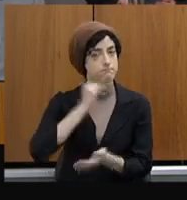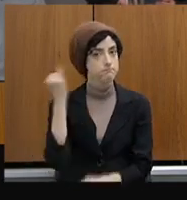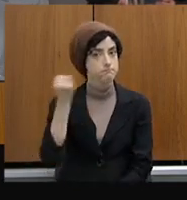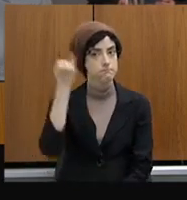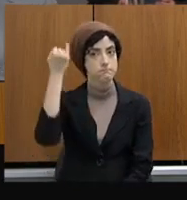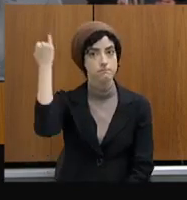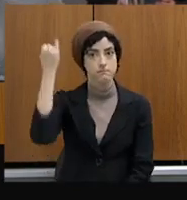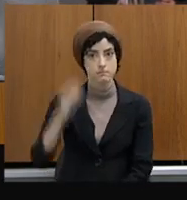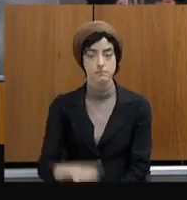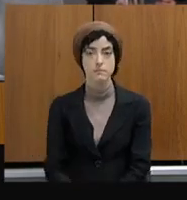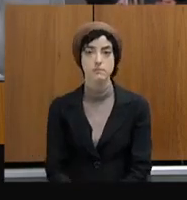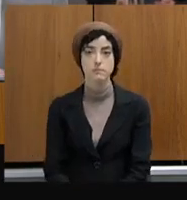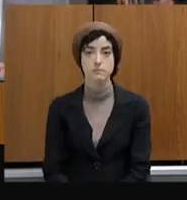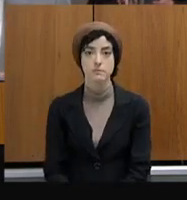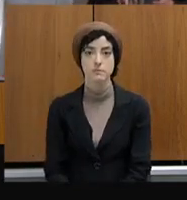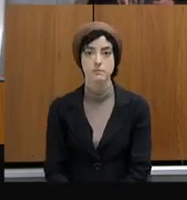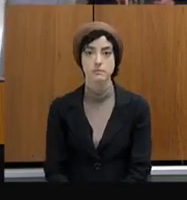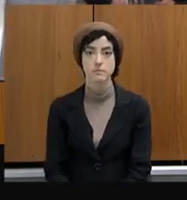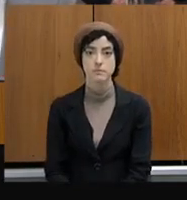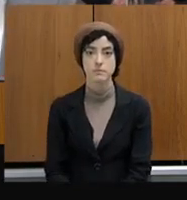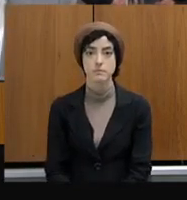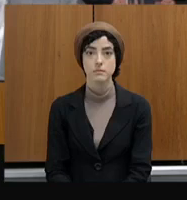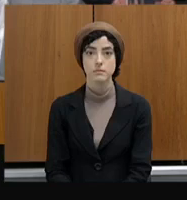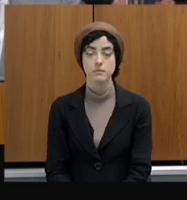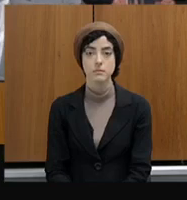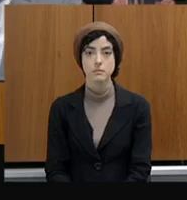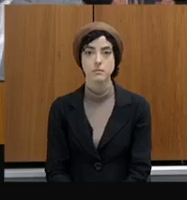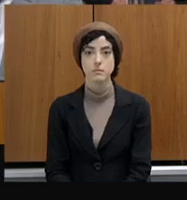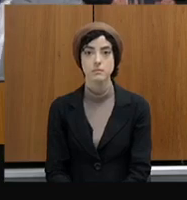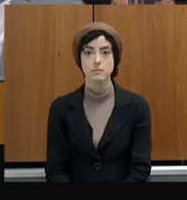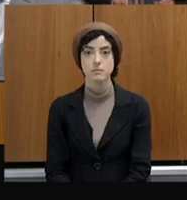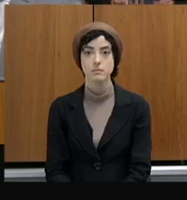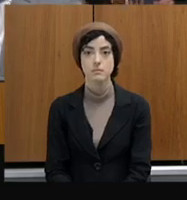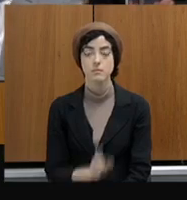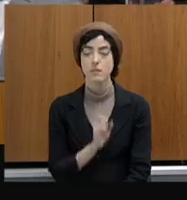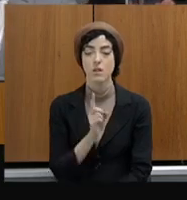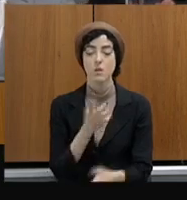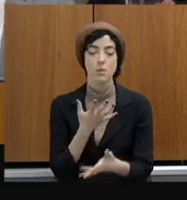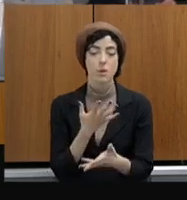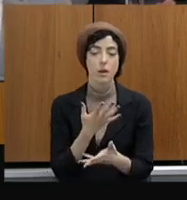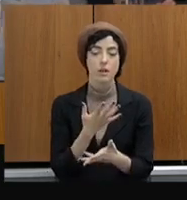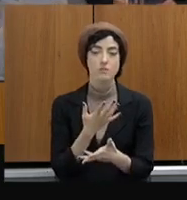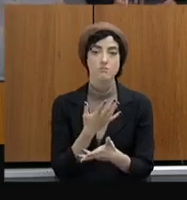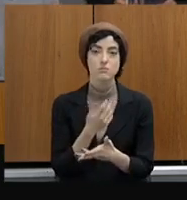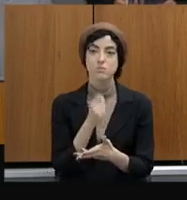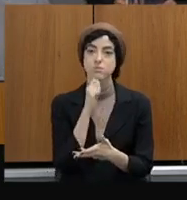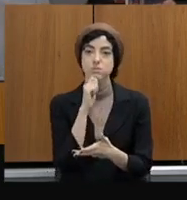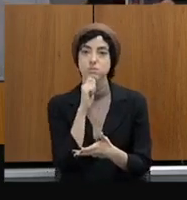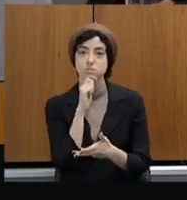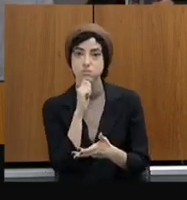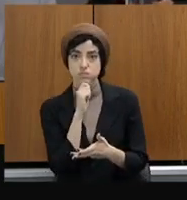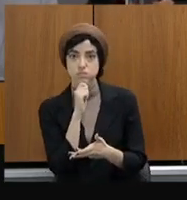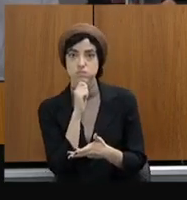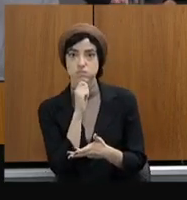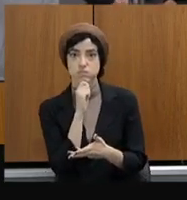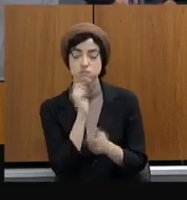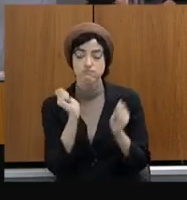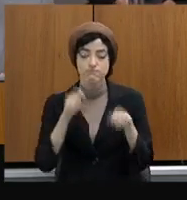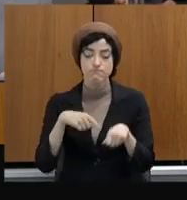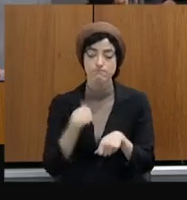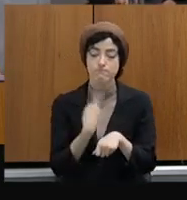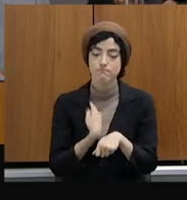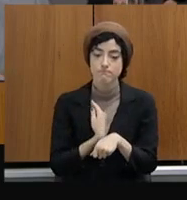não é, claro, não é suficiente. A Polícia Civil carece de muito